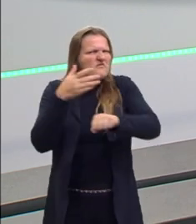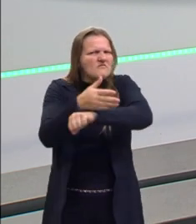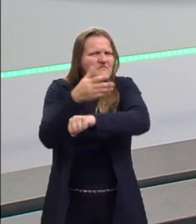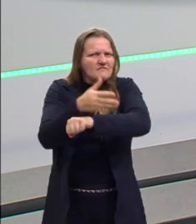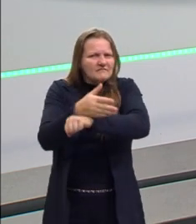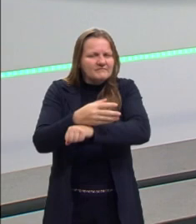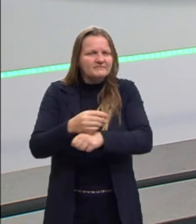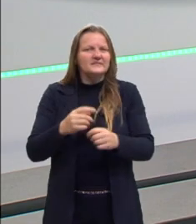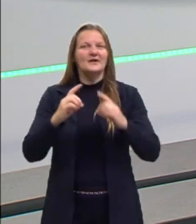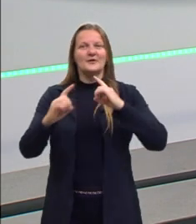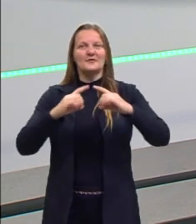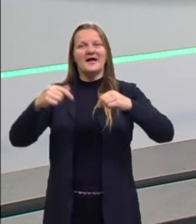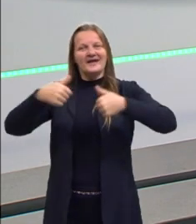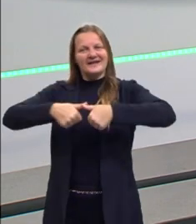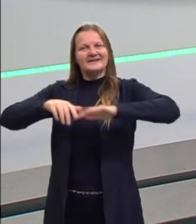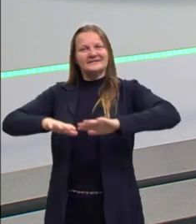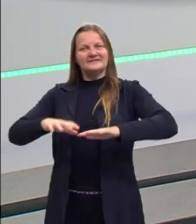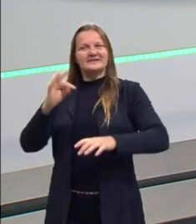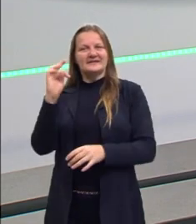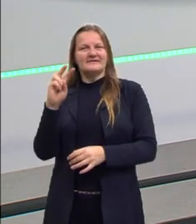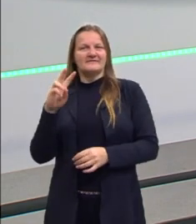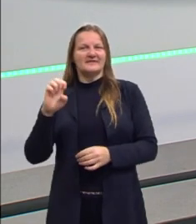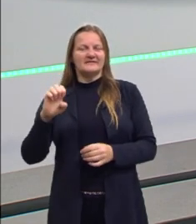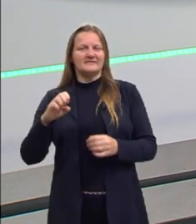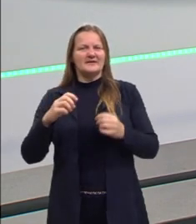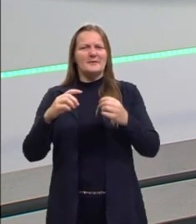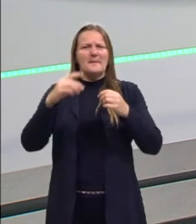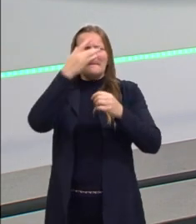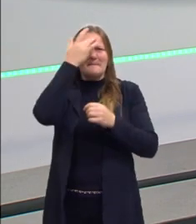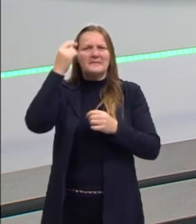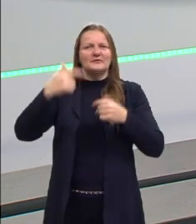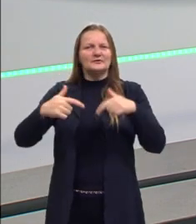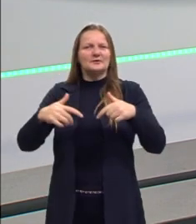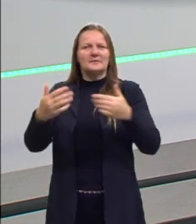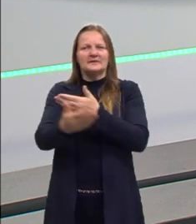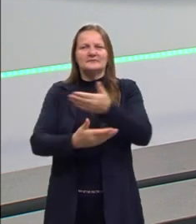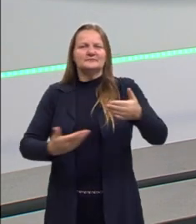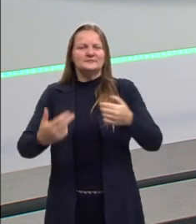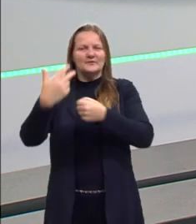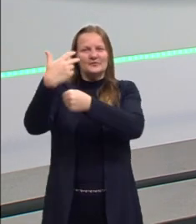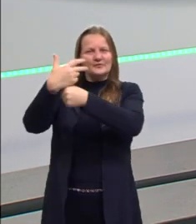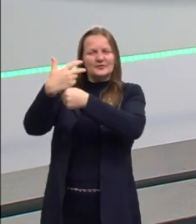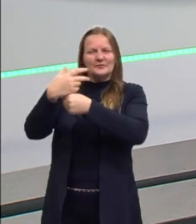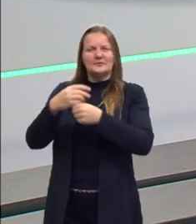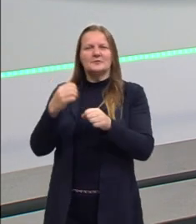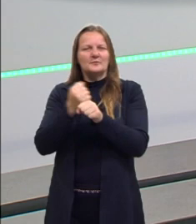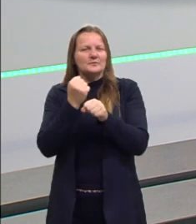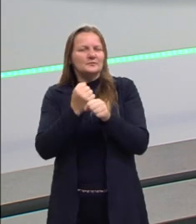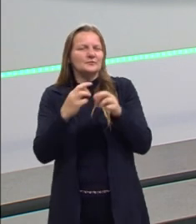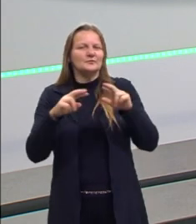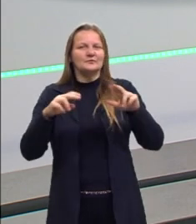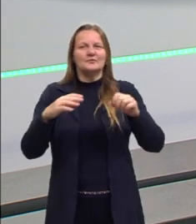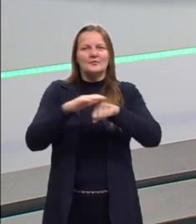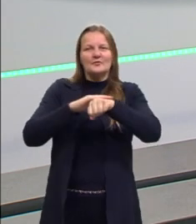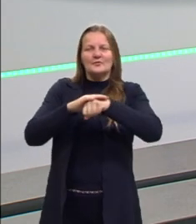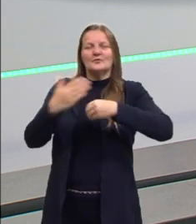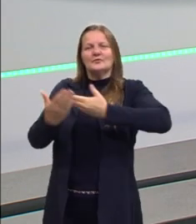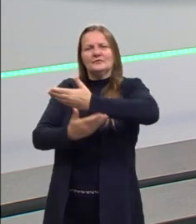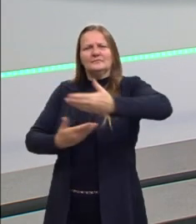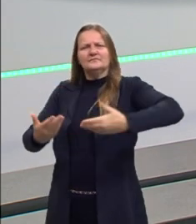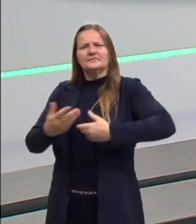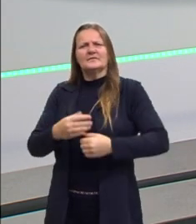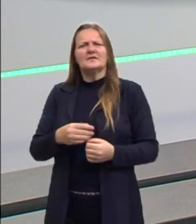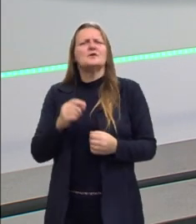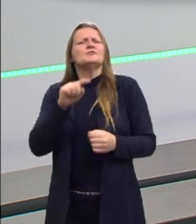de uma discussão aqui dos estúdios da TVE, que o pessoal que trabalha aqui, os câmeras, os produtores, vieram conversar comigo e dizer,